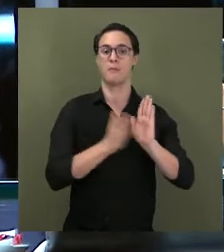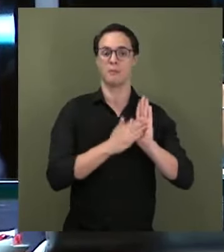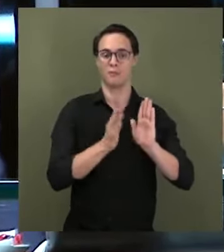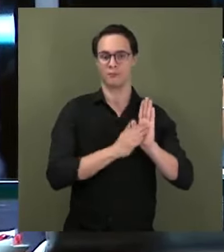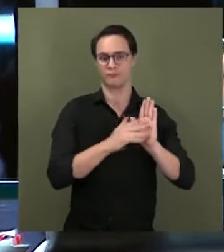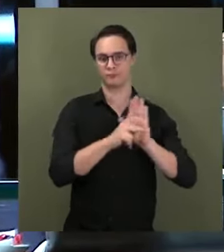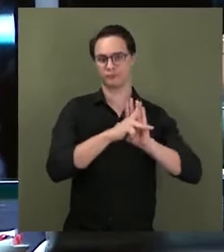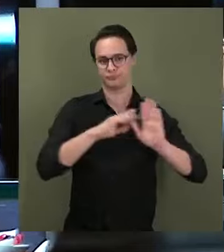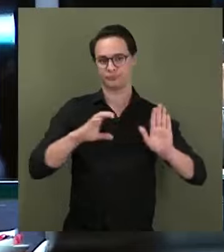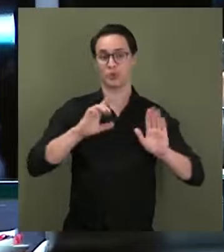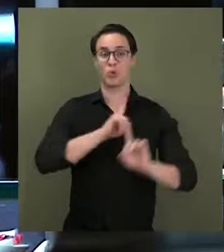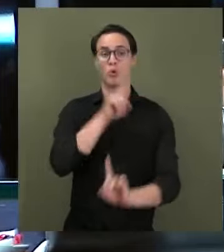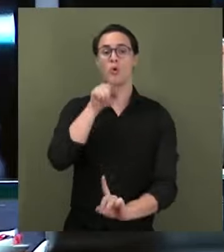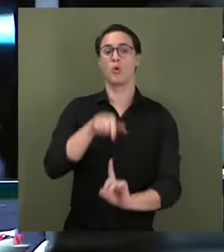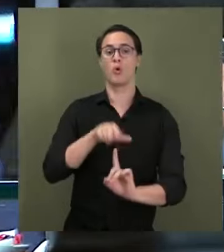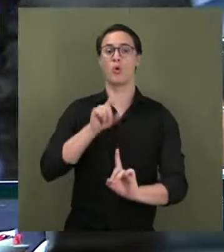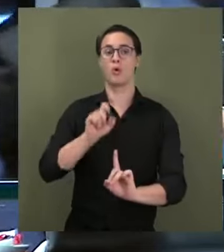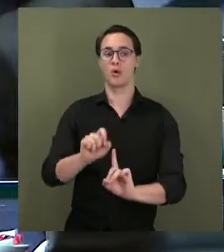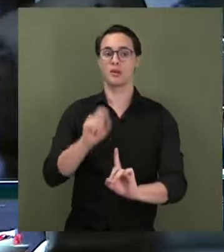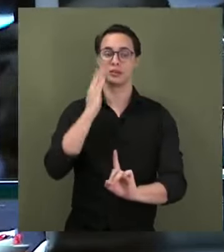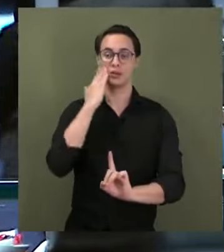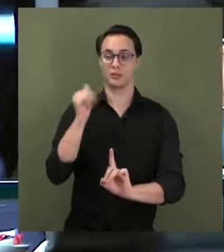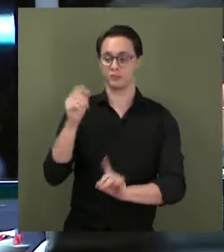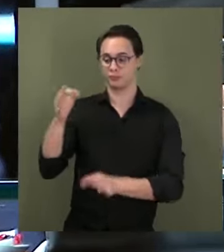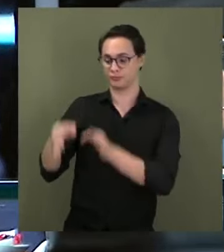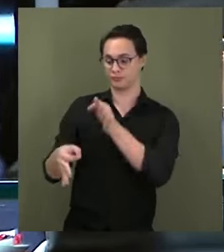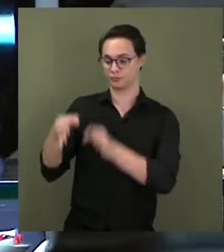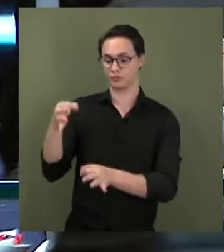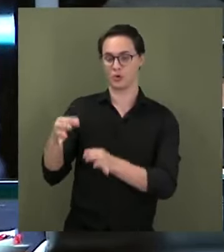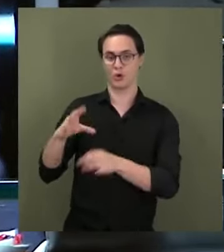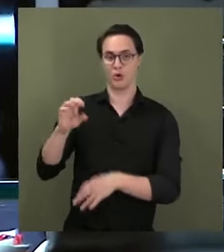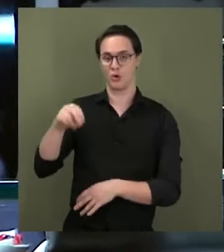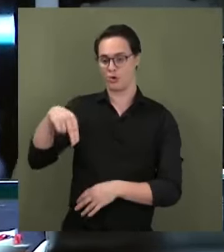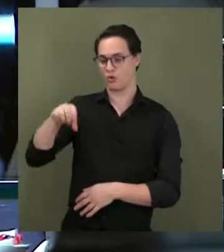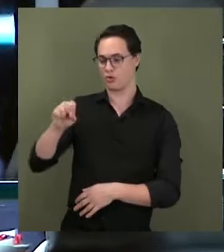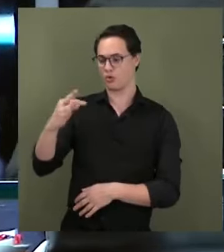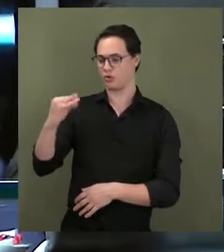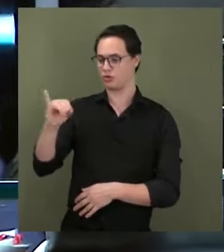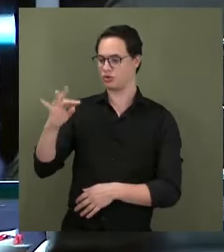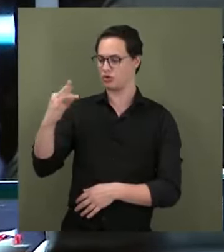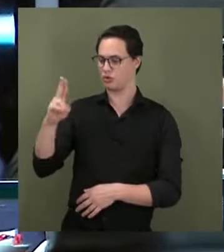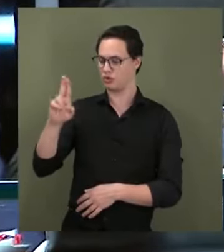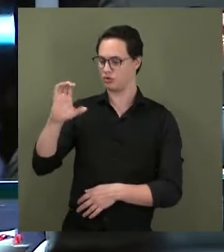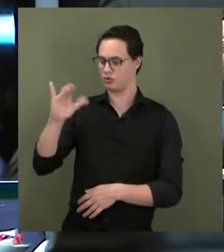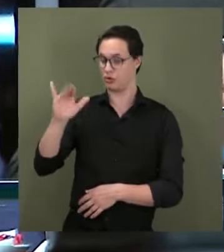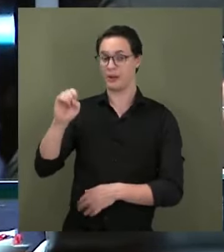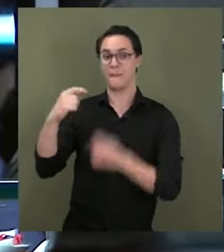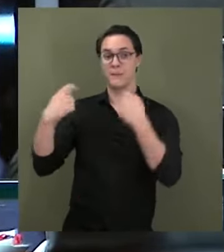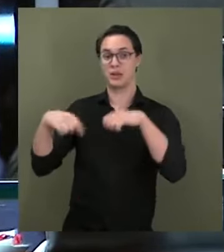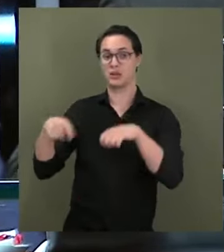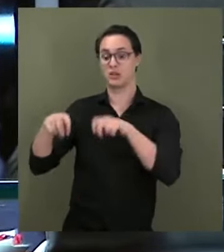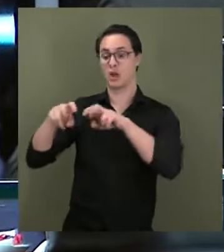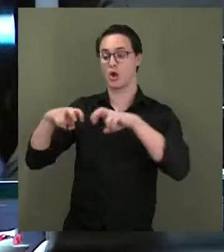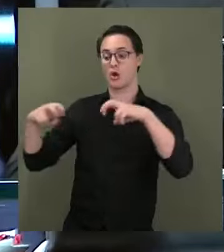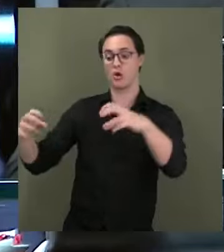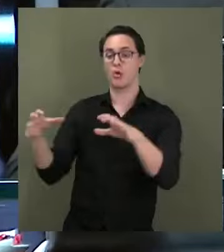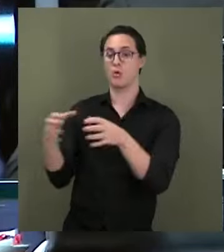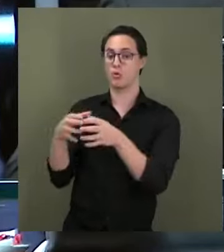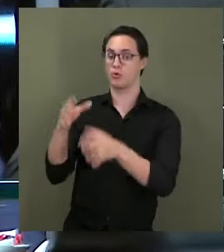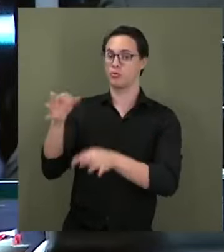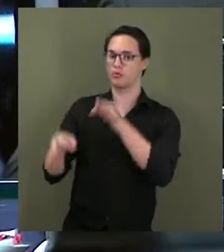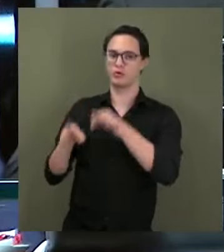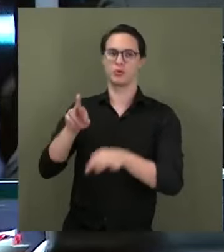justamente para que o juízo de constitucionalidade se dê pelo colegiado do Supremo Tribunal Federal e não por